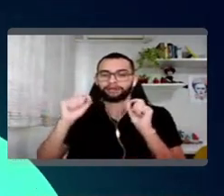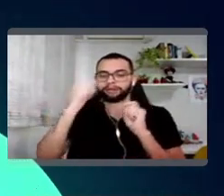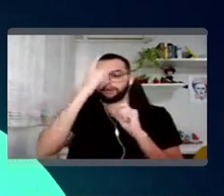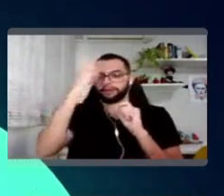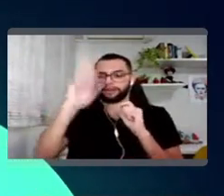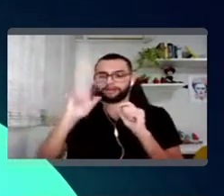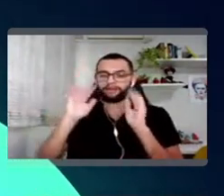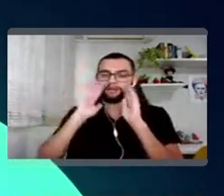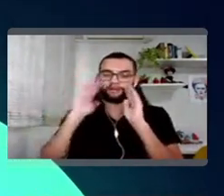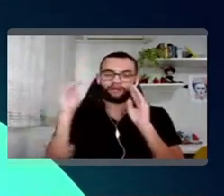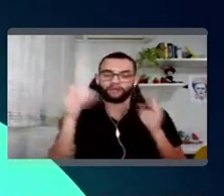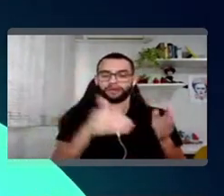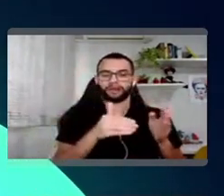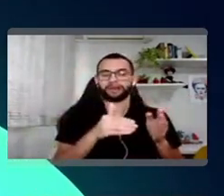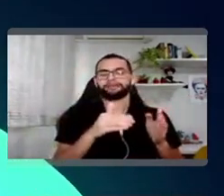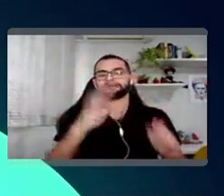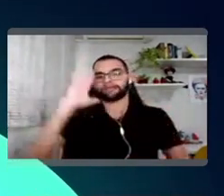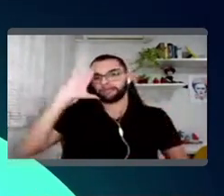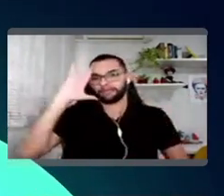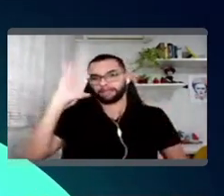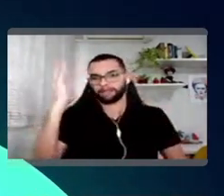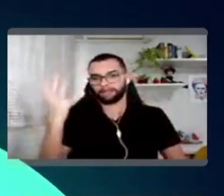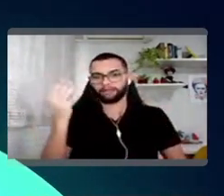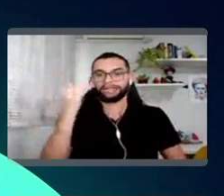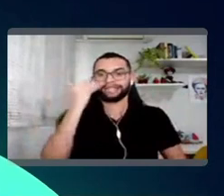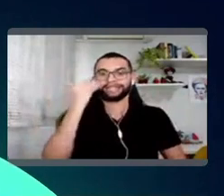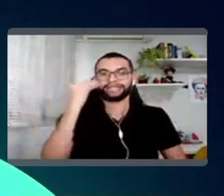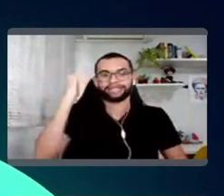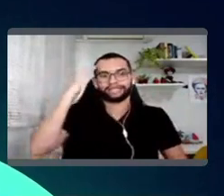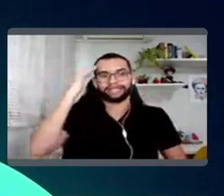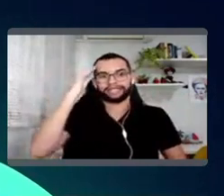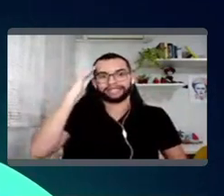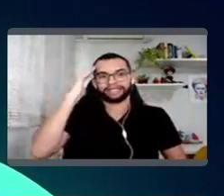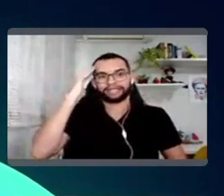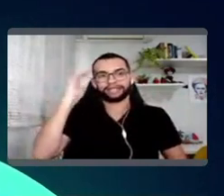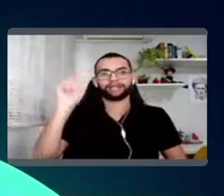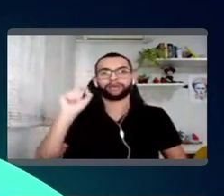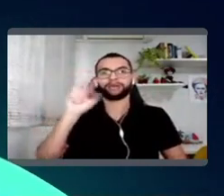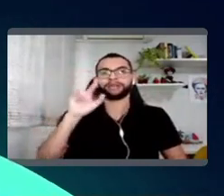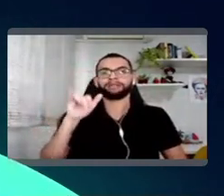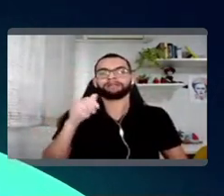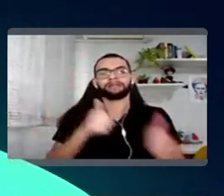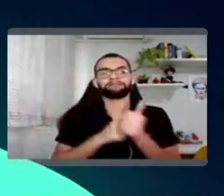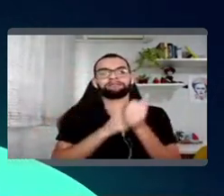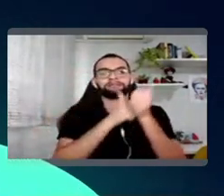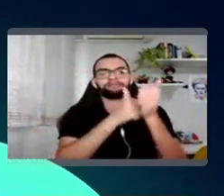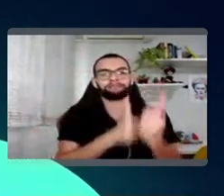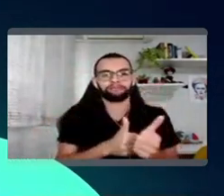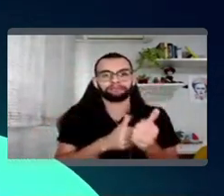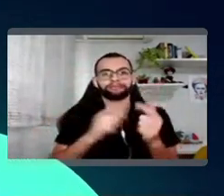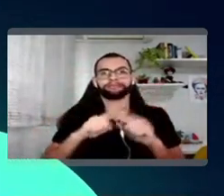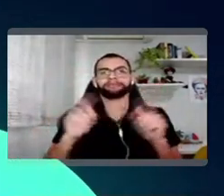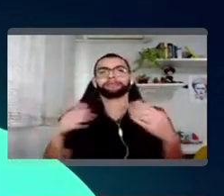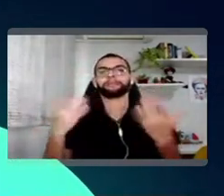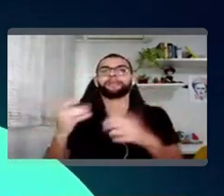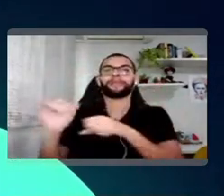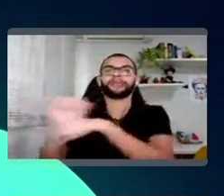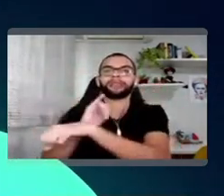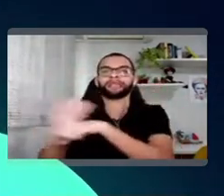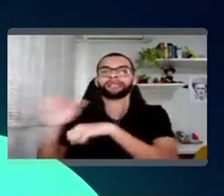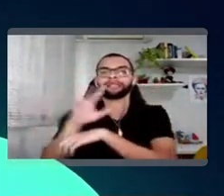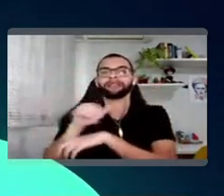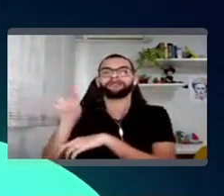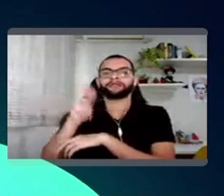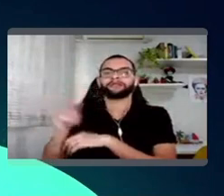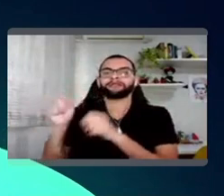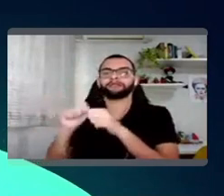soluções, tá? E tentar entender qual o caminho a ser seguido, tá? Então, qual é a ferramenta que a